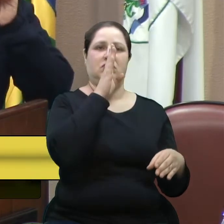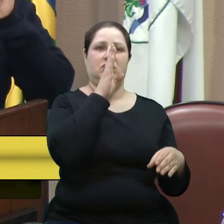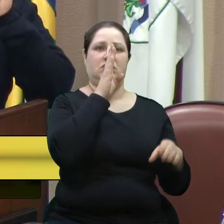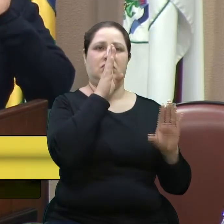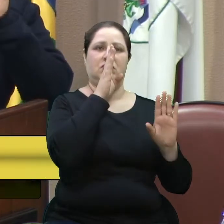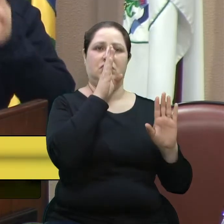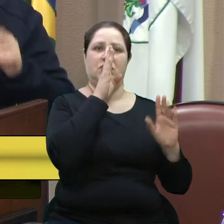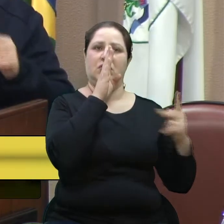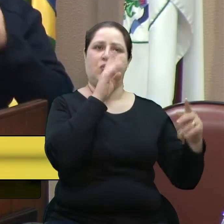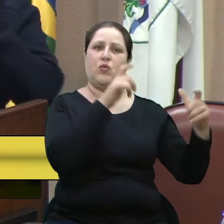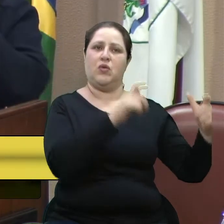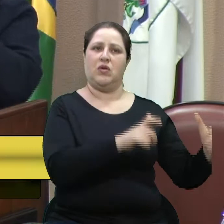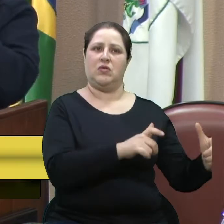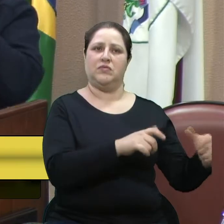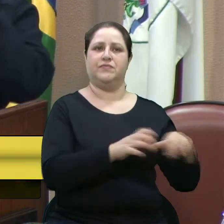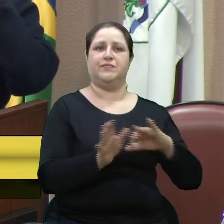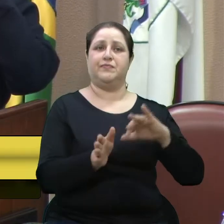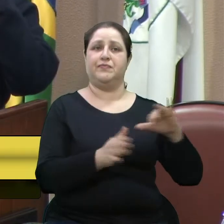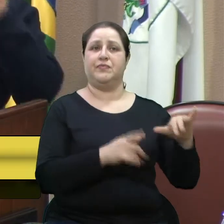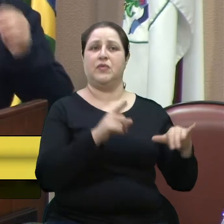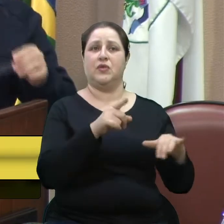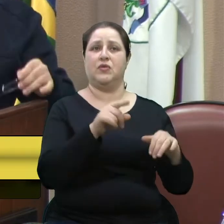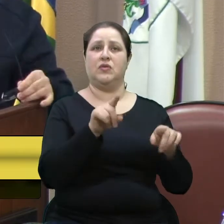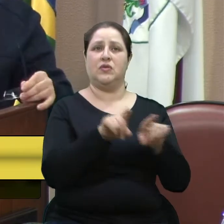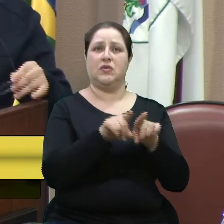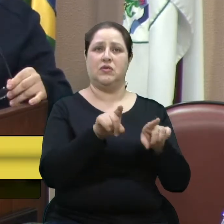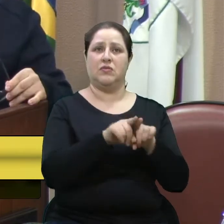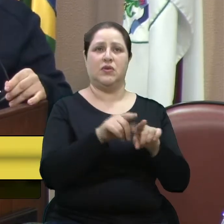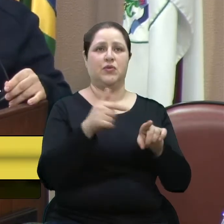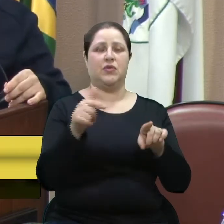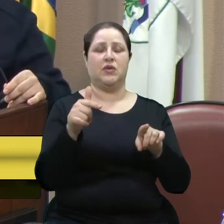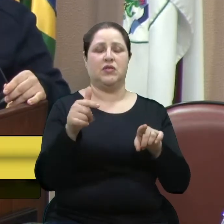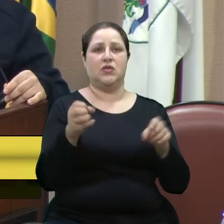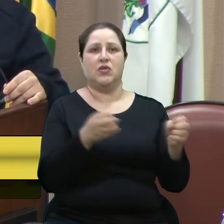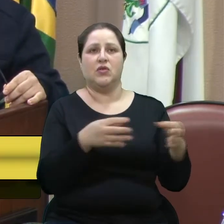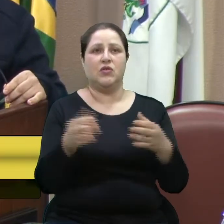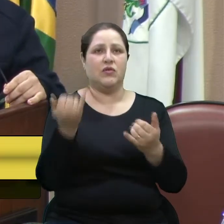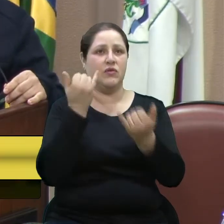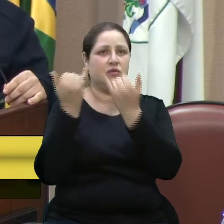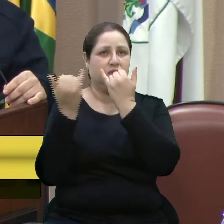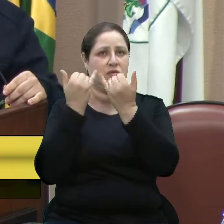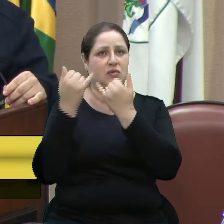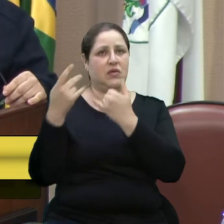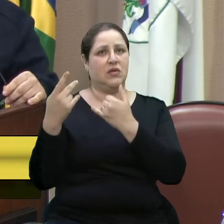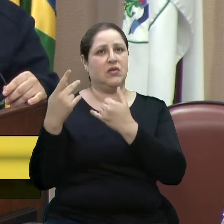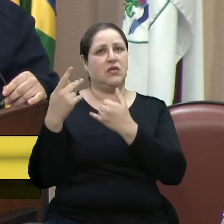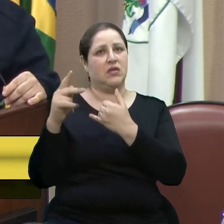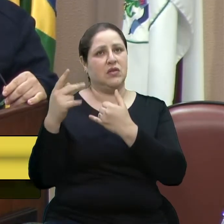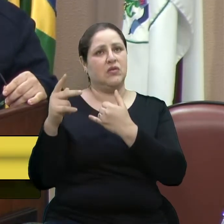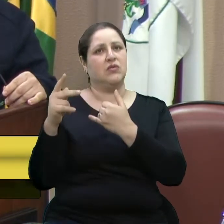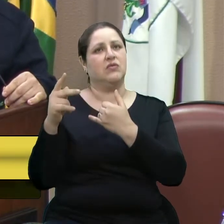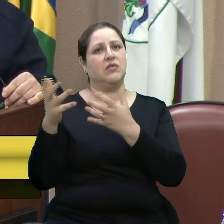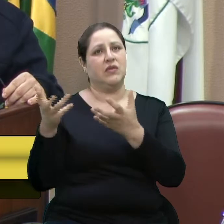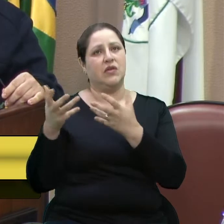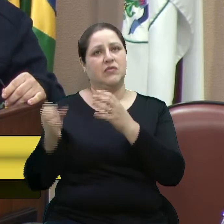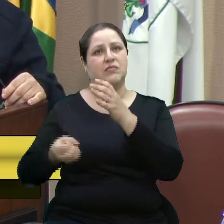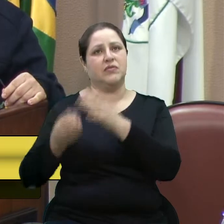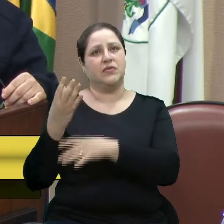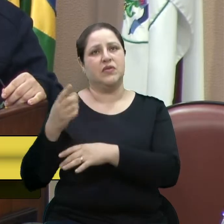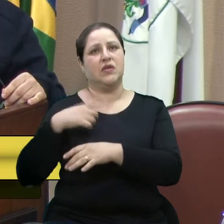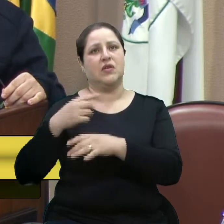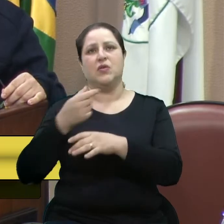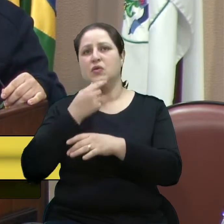o senhor está tão desatualizado que esse movimento que o senhor quer instaurar aqui na Câmara, o próprio fundador, derrotado pelo